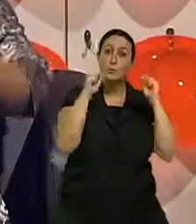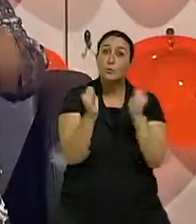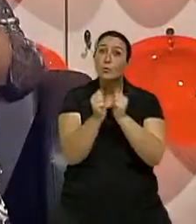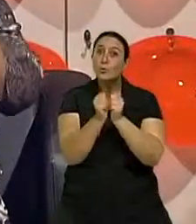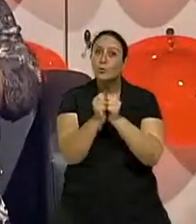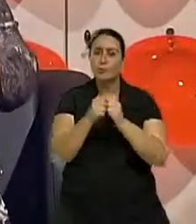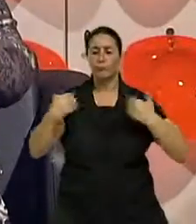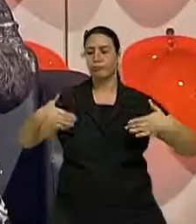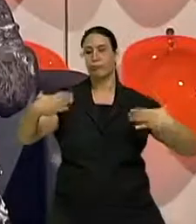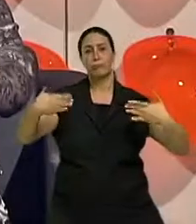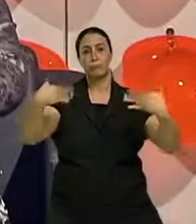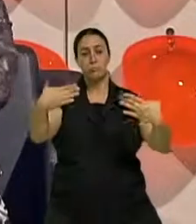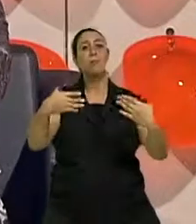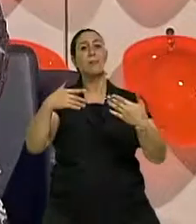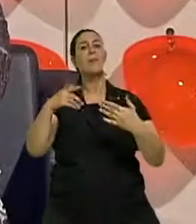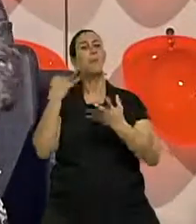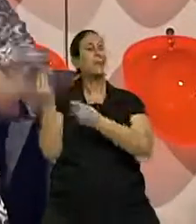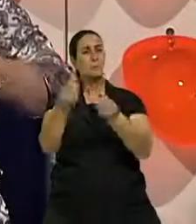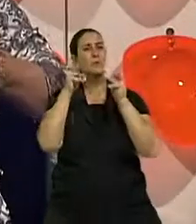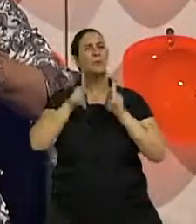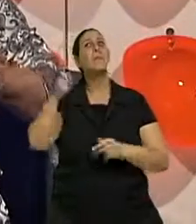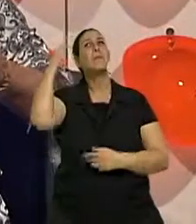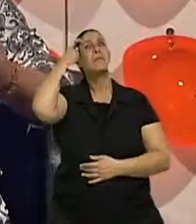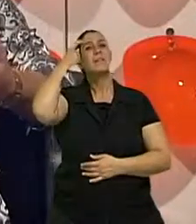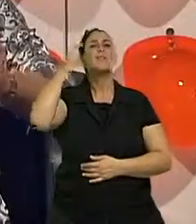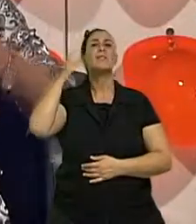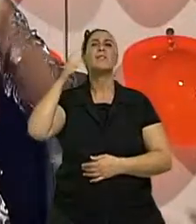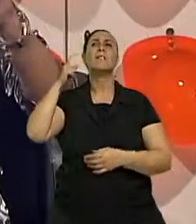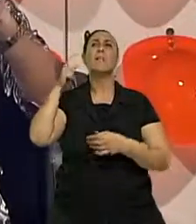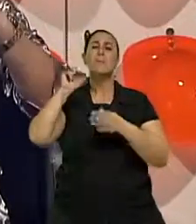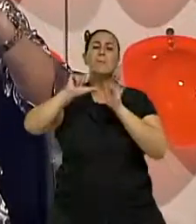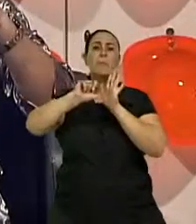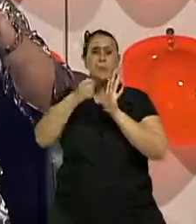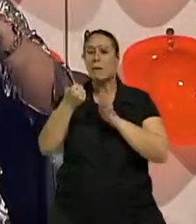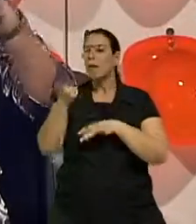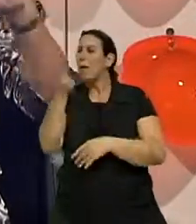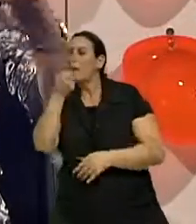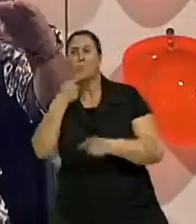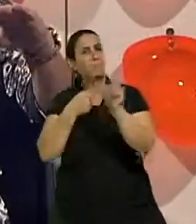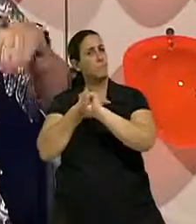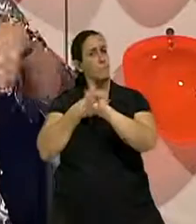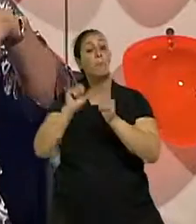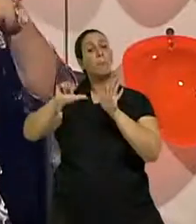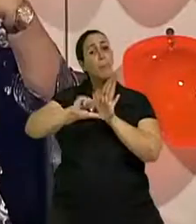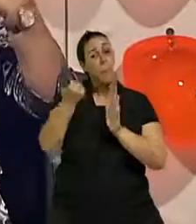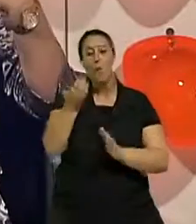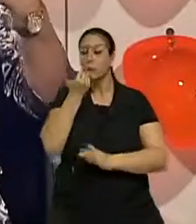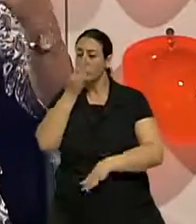e depois é que a gente pensa lá adiante em medicação ou em outras terapias. Mas a base